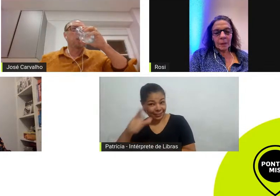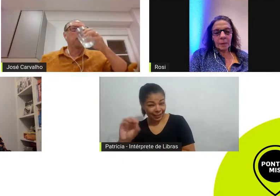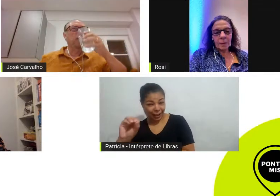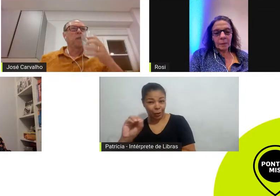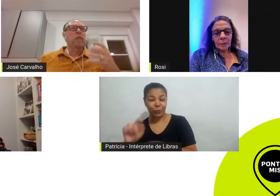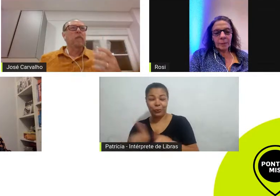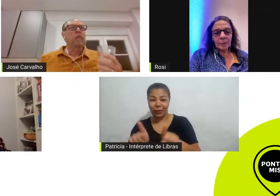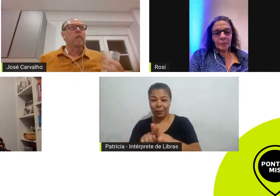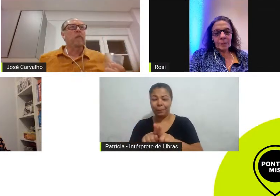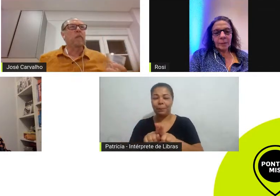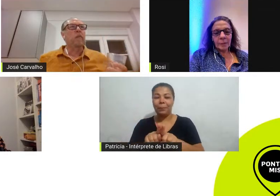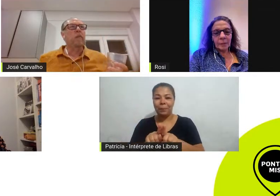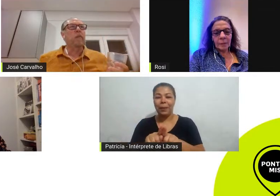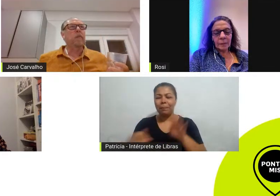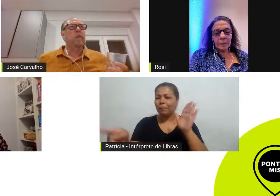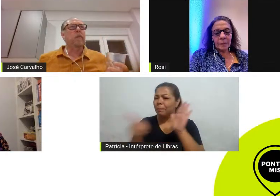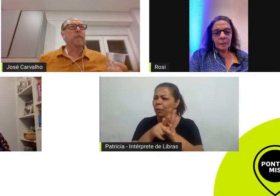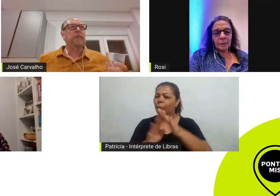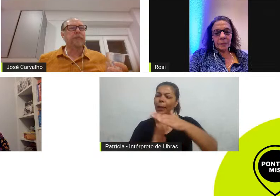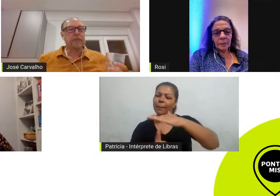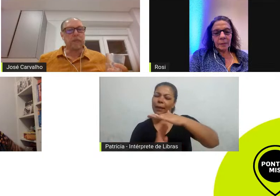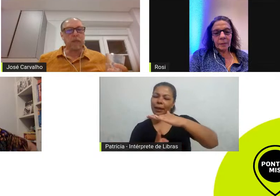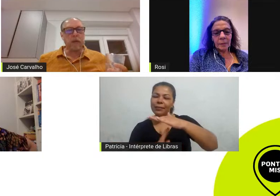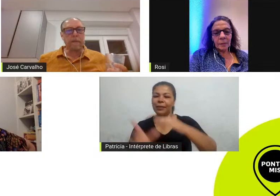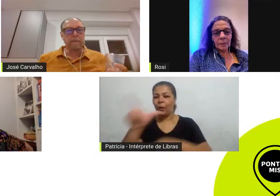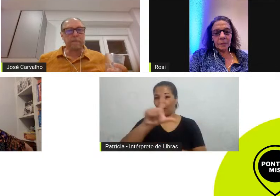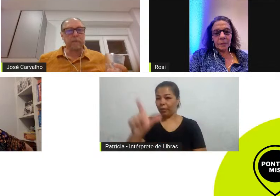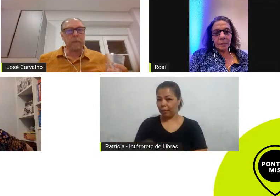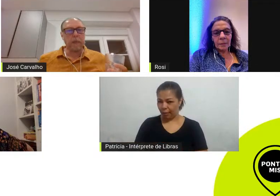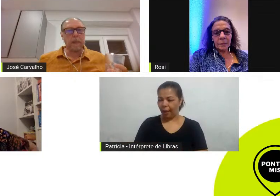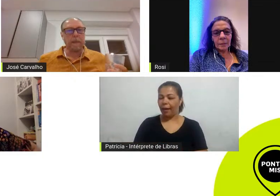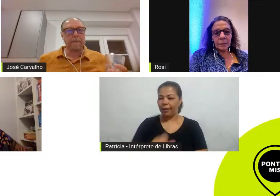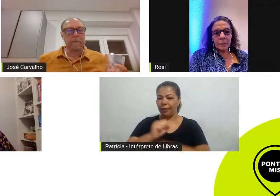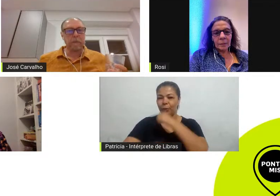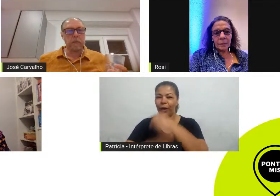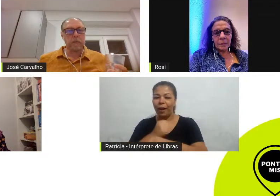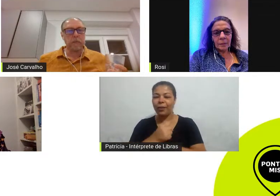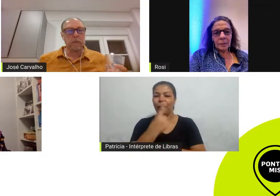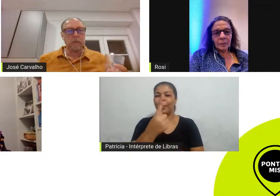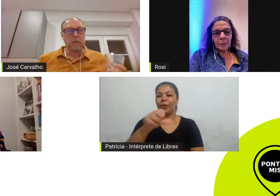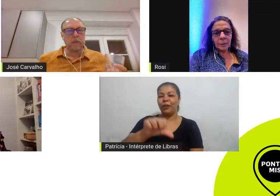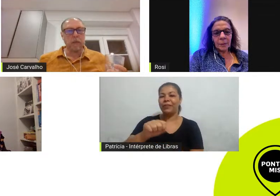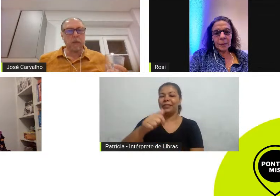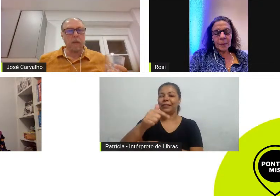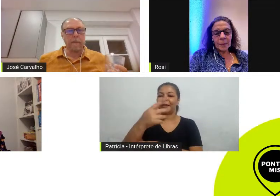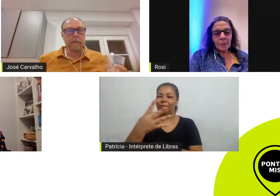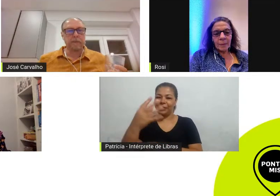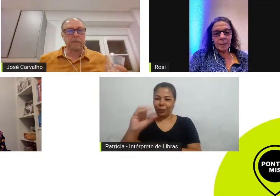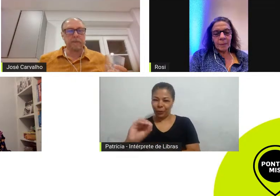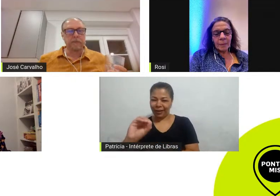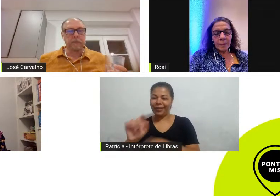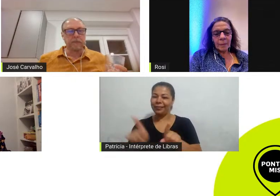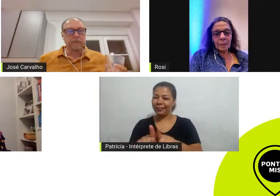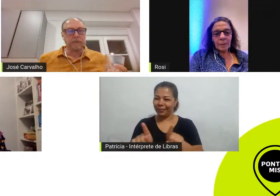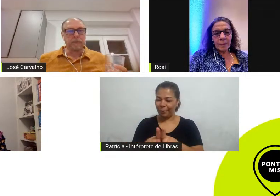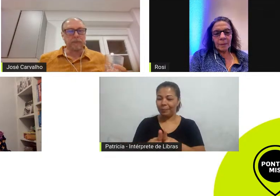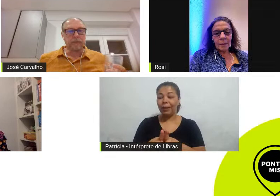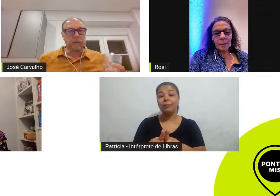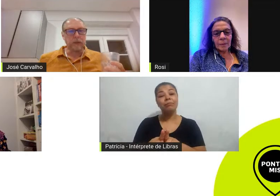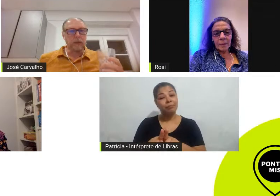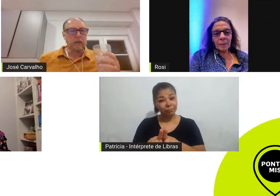40 em 85 ela entra para o grupo Ornitorrinco do Cacá Rossé fazendo papel mãe ubu